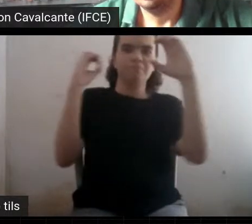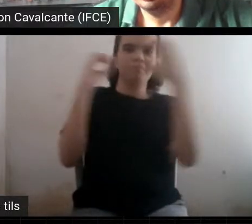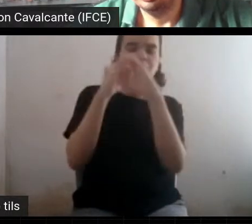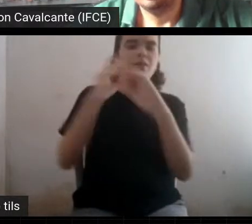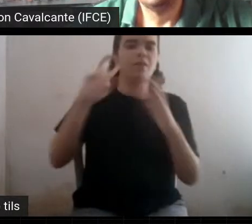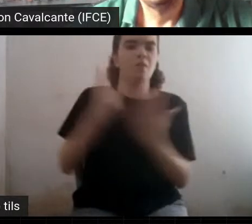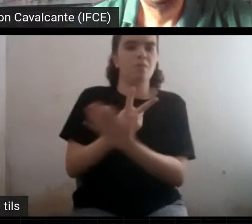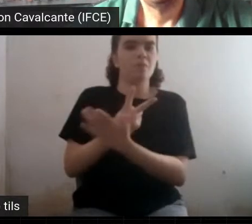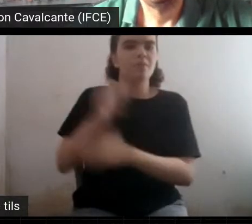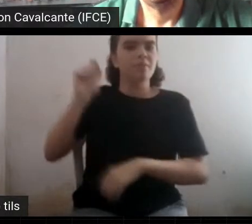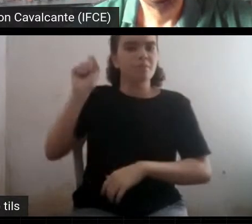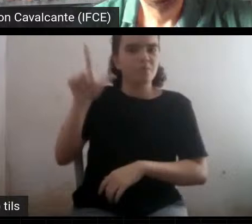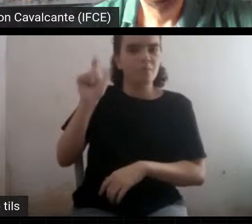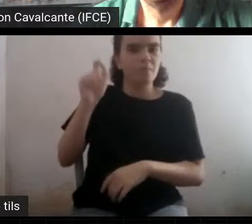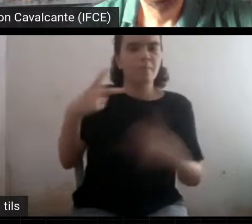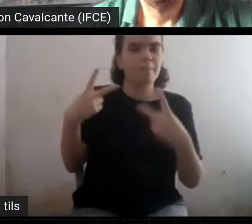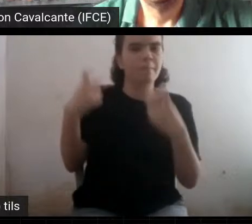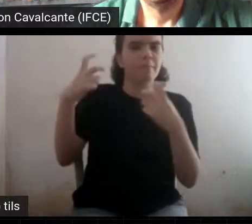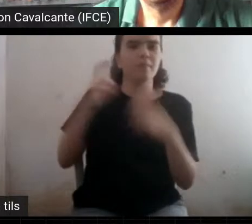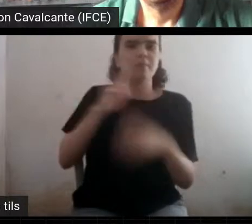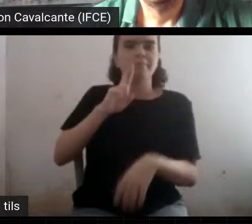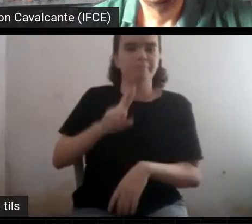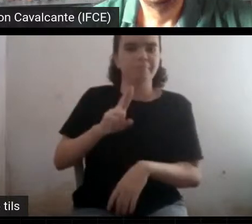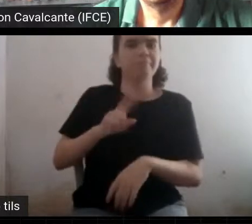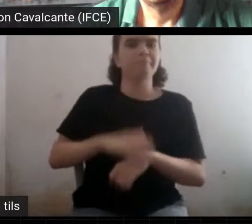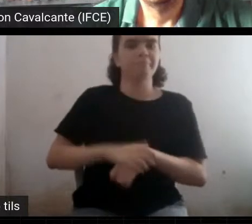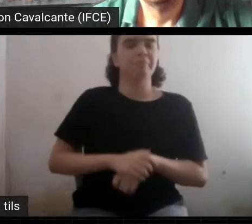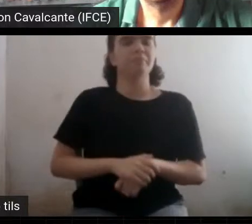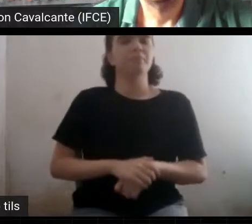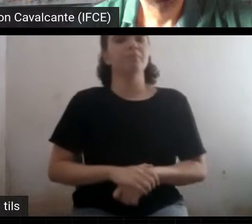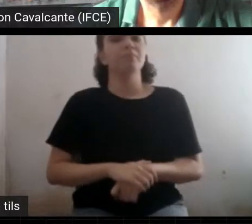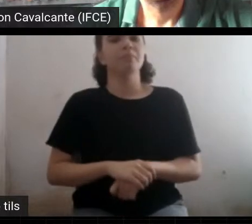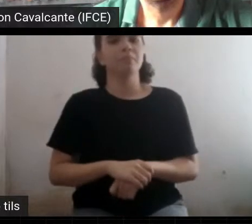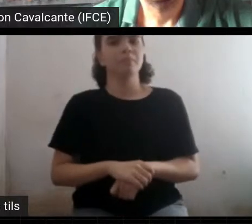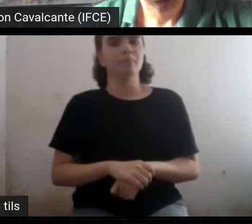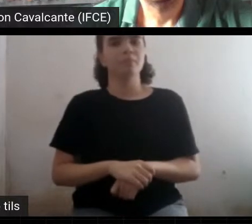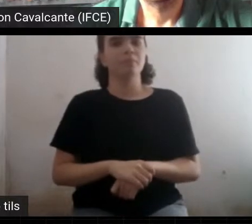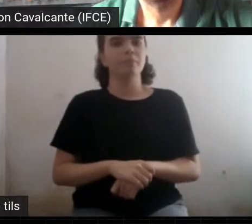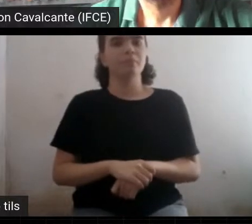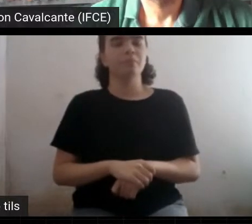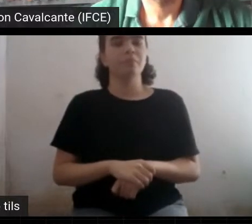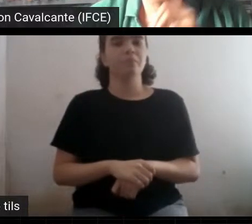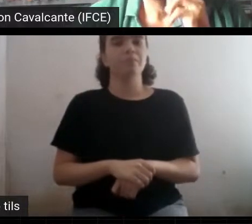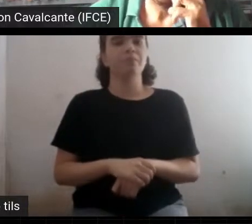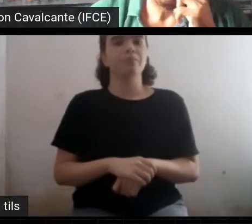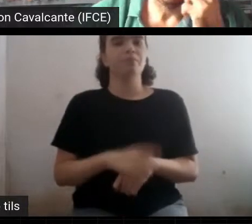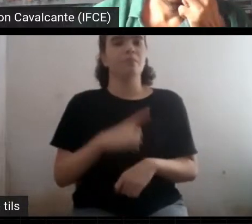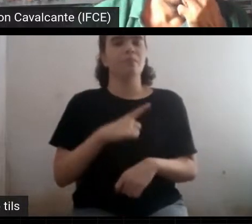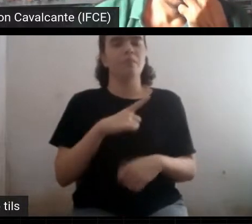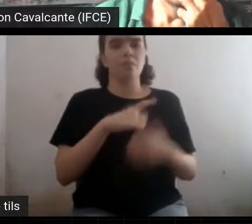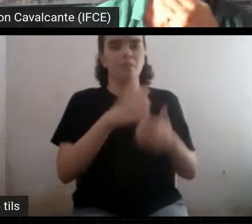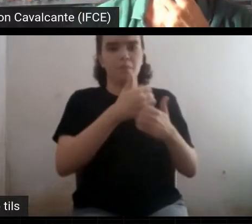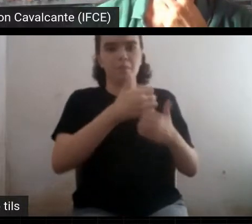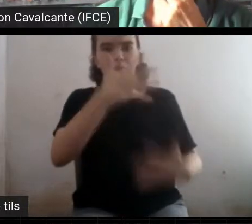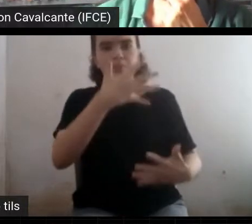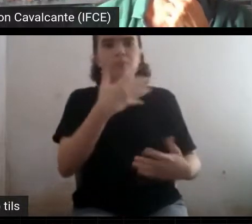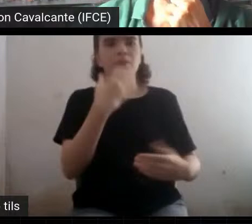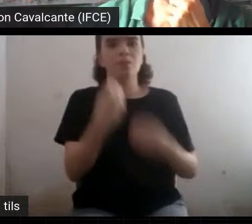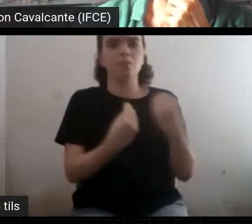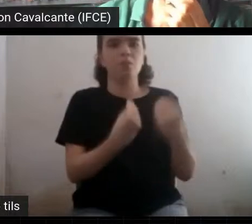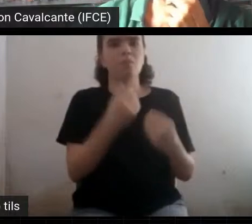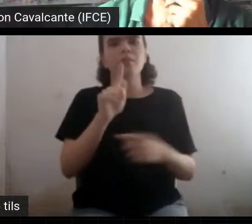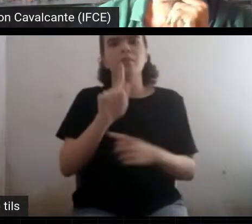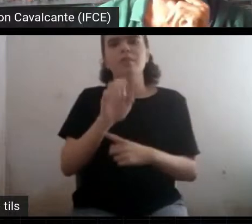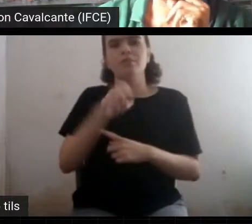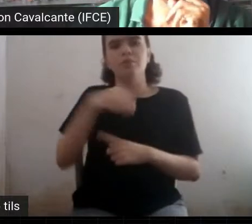O meu comentário foi uma pergunta de qual é a geometria do universo. Aí eu